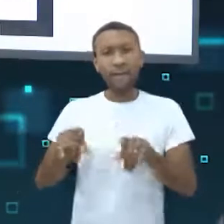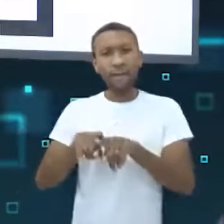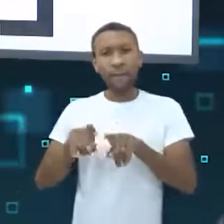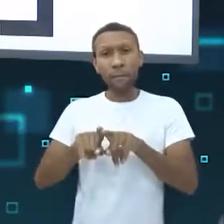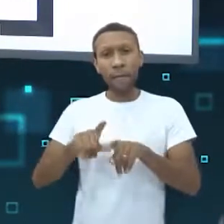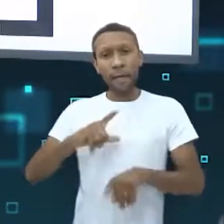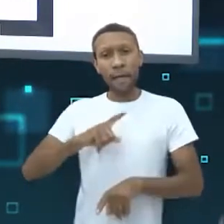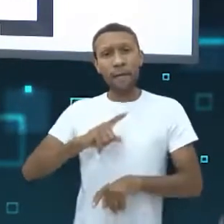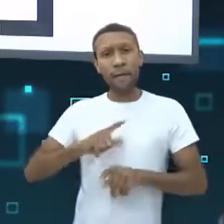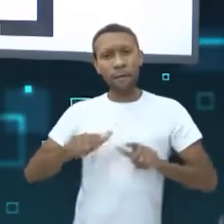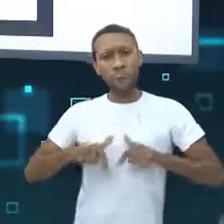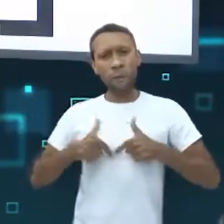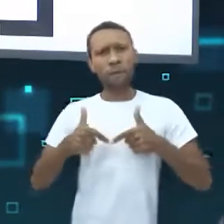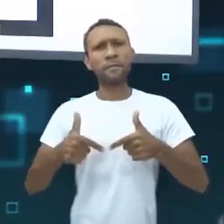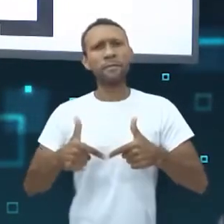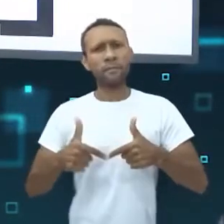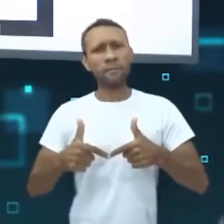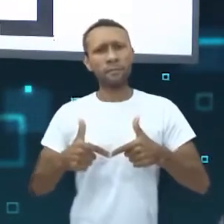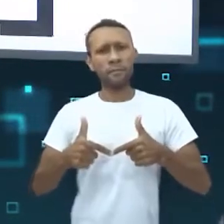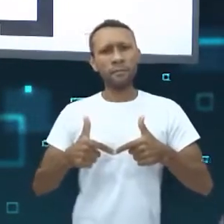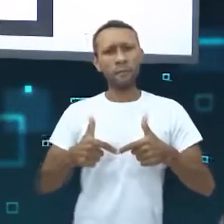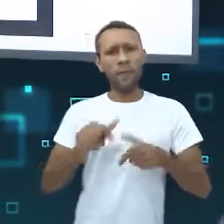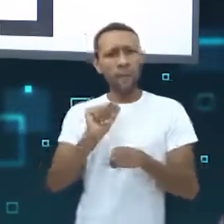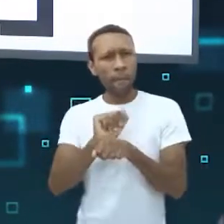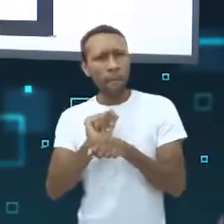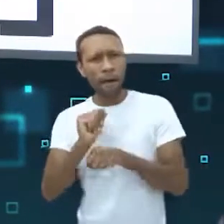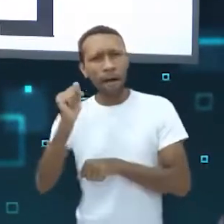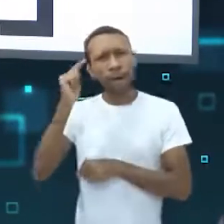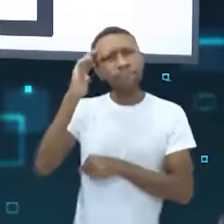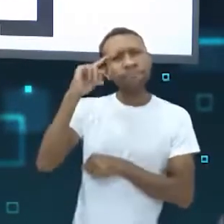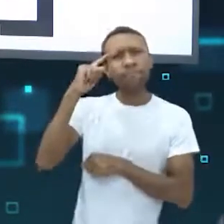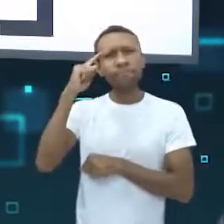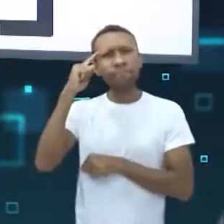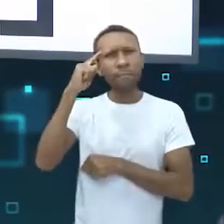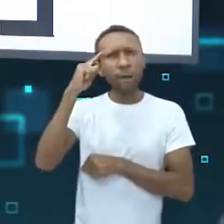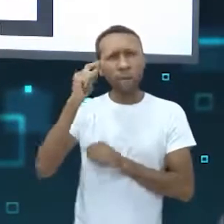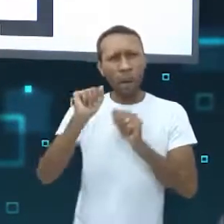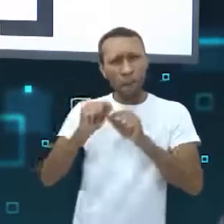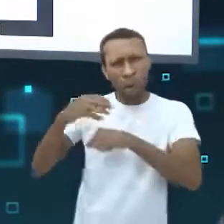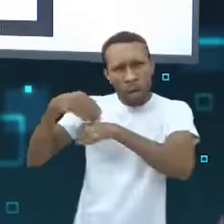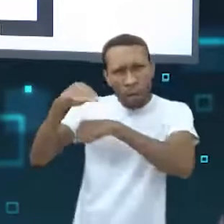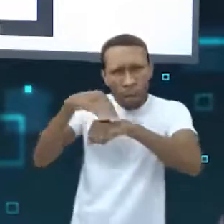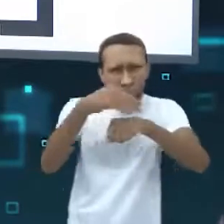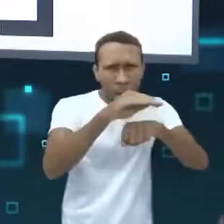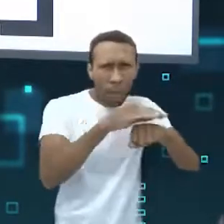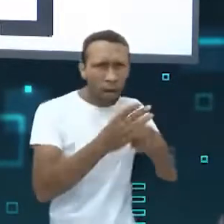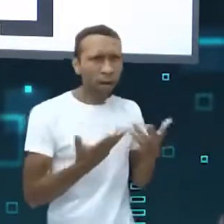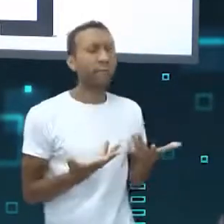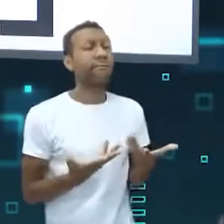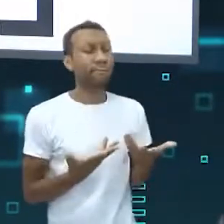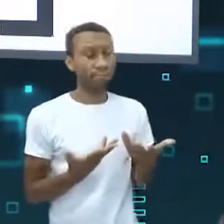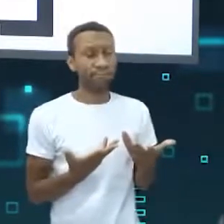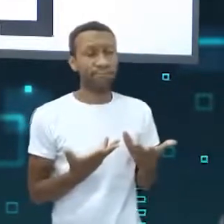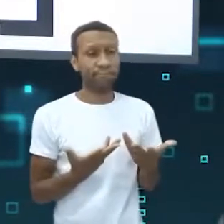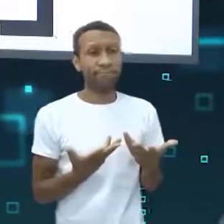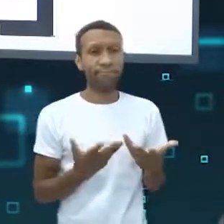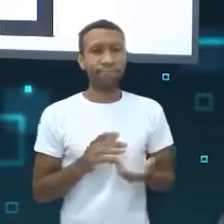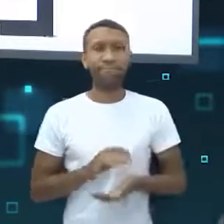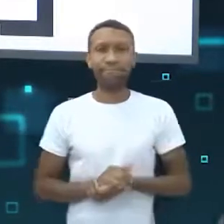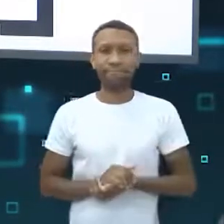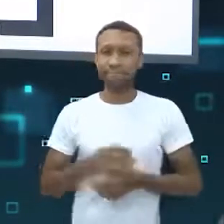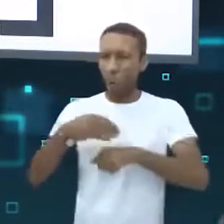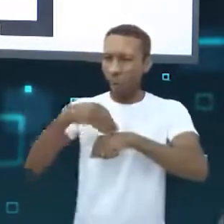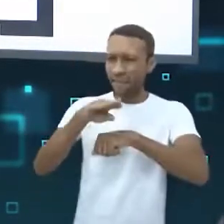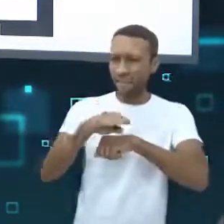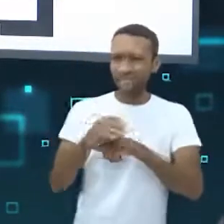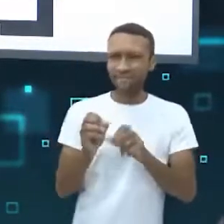de atitudes. Pense bem se vale a pena divulgar todos os aspectos da sua vida. Essa é a dica